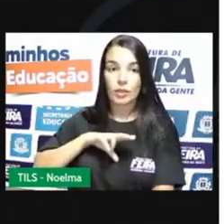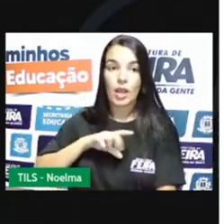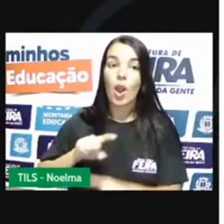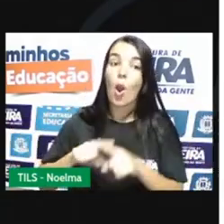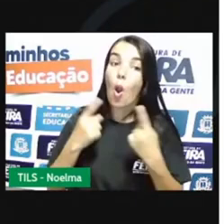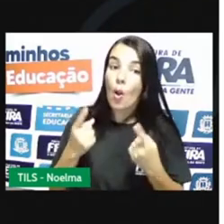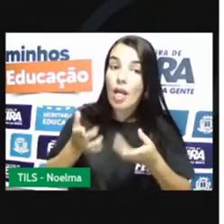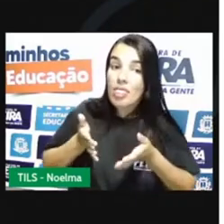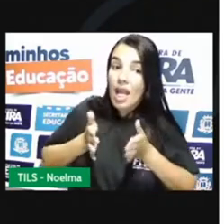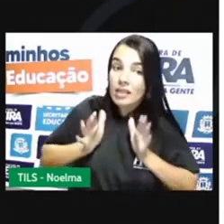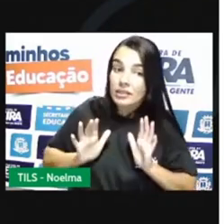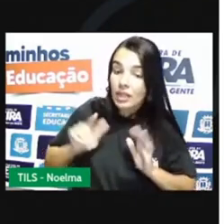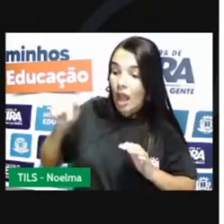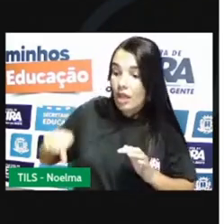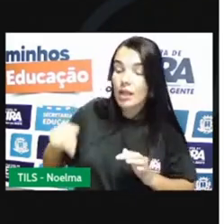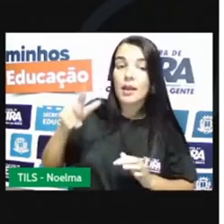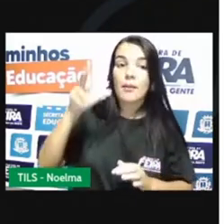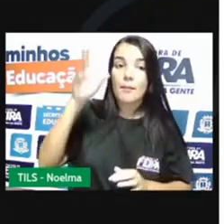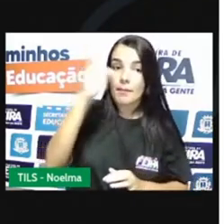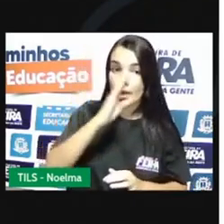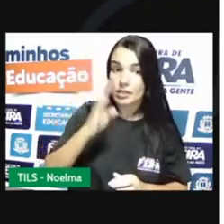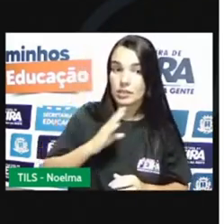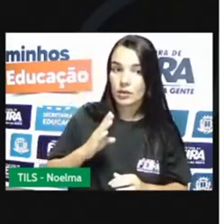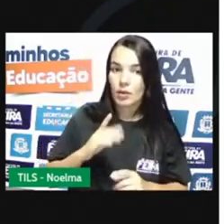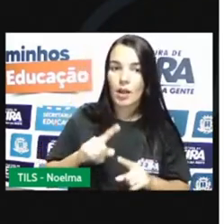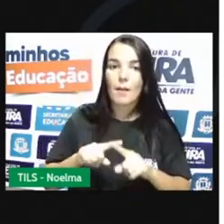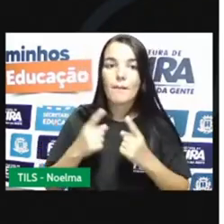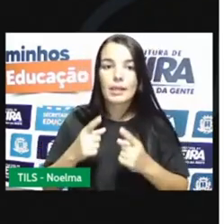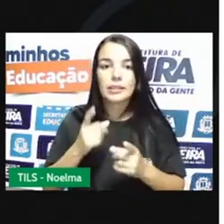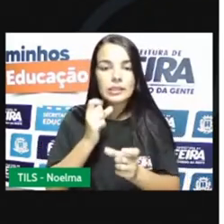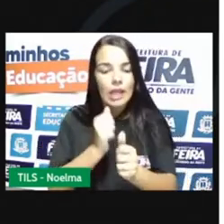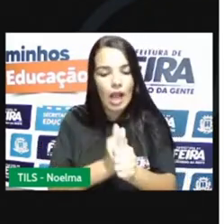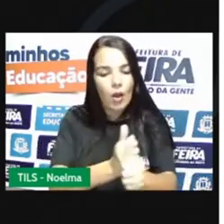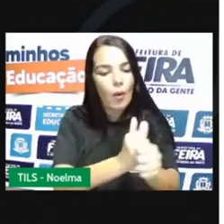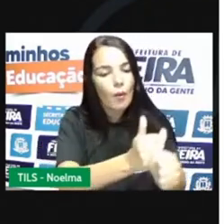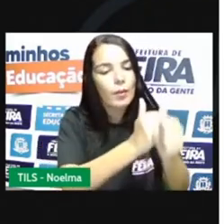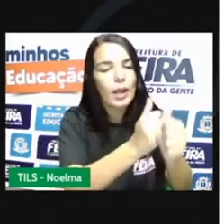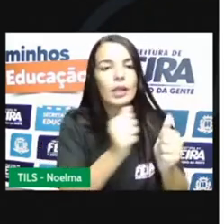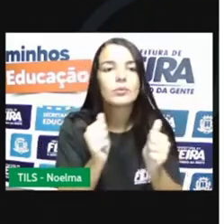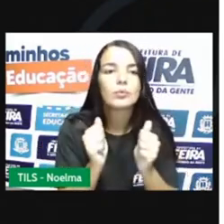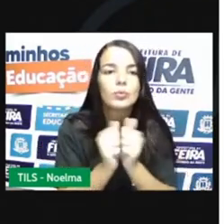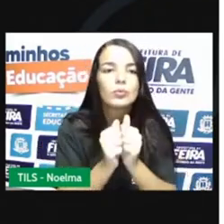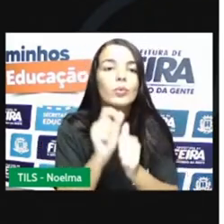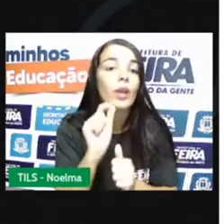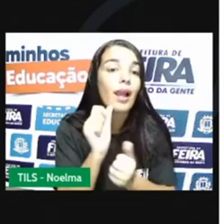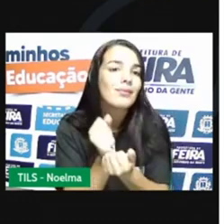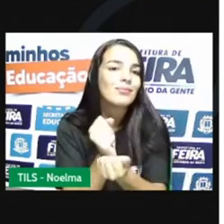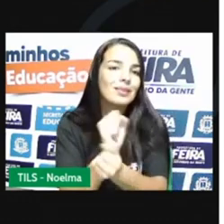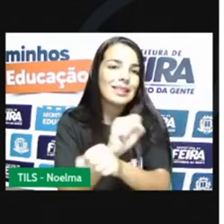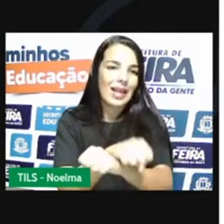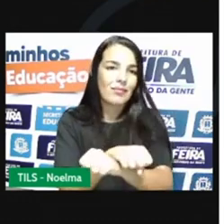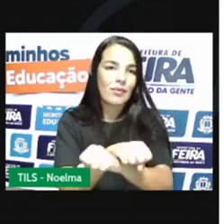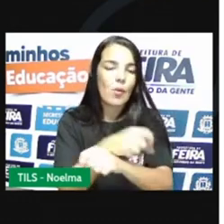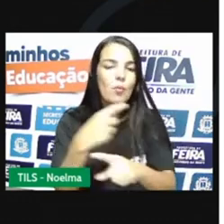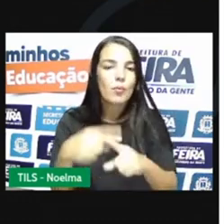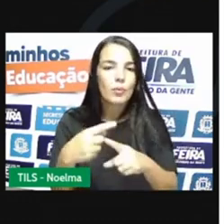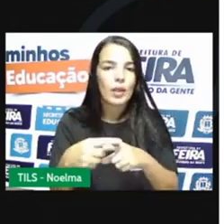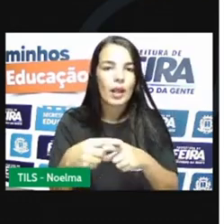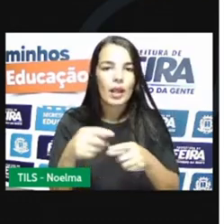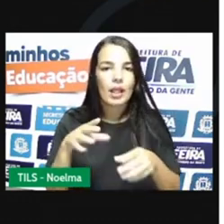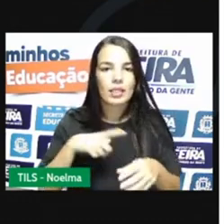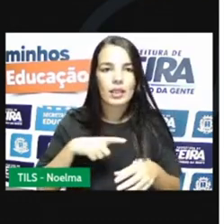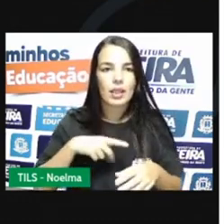nascidos no território brasileiro. Muitas vezes eram acompanhados por escravos. Os tropeiros conduziam tropas de